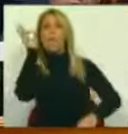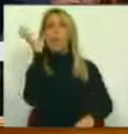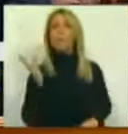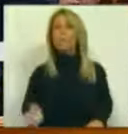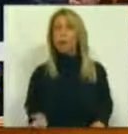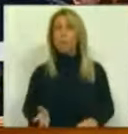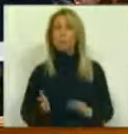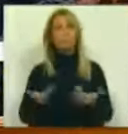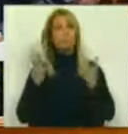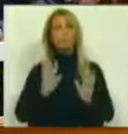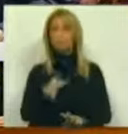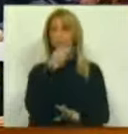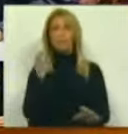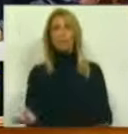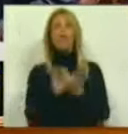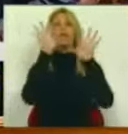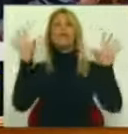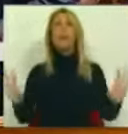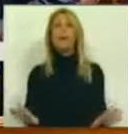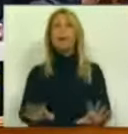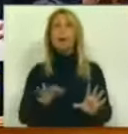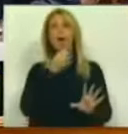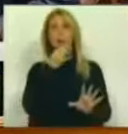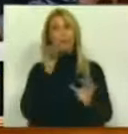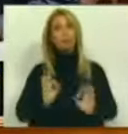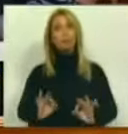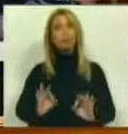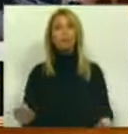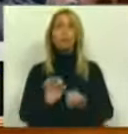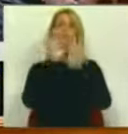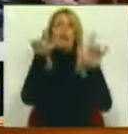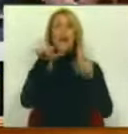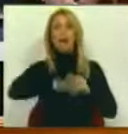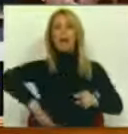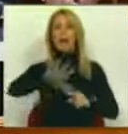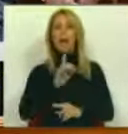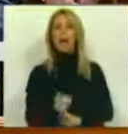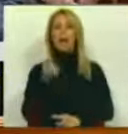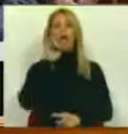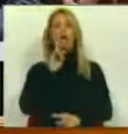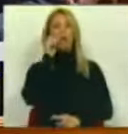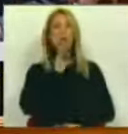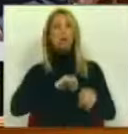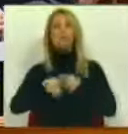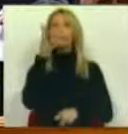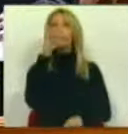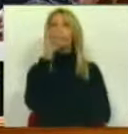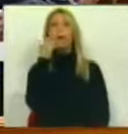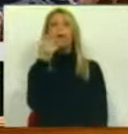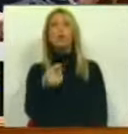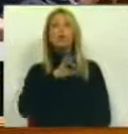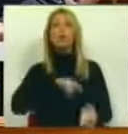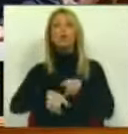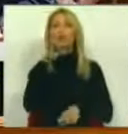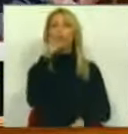E temos que falar, claro, temos que falar efetivamente muito claro neste domínio. Senhoras e senhores deputados, e em especial senhores